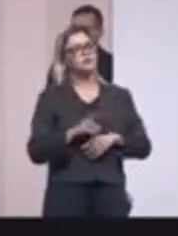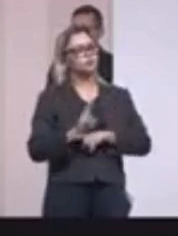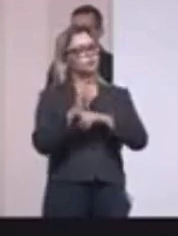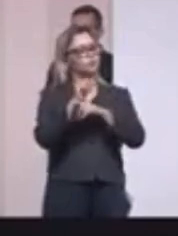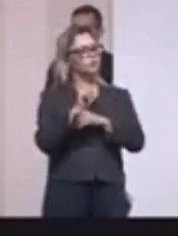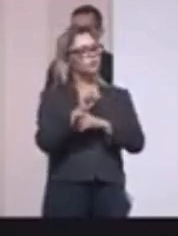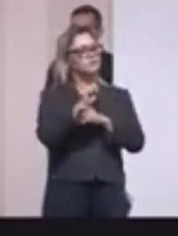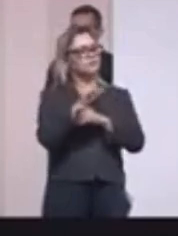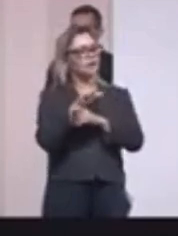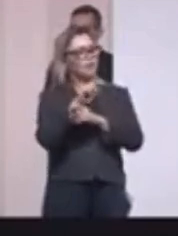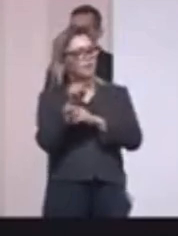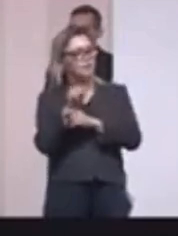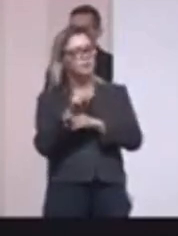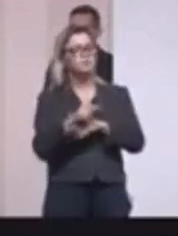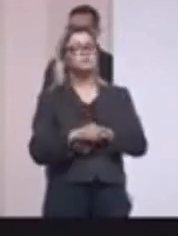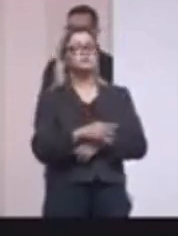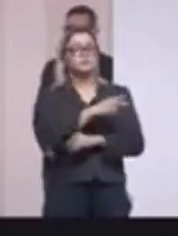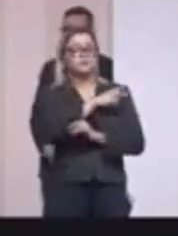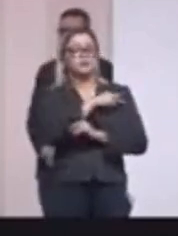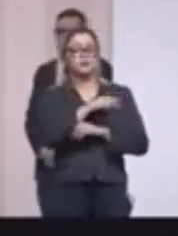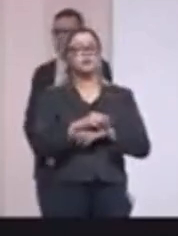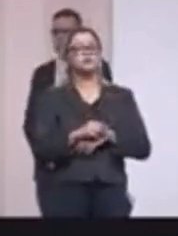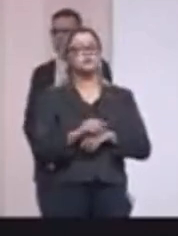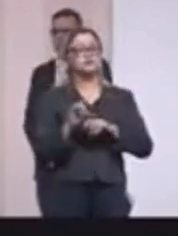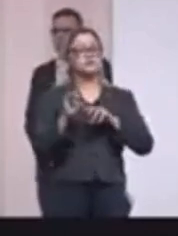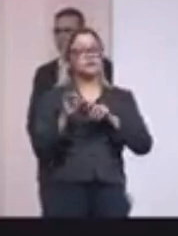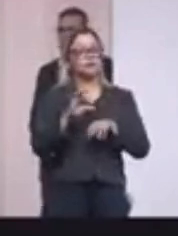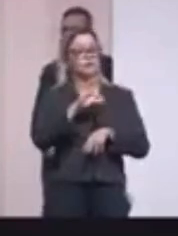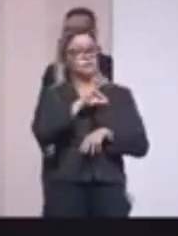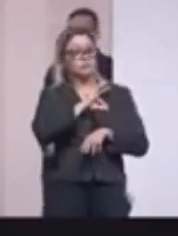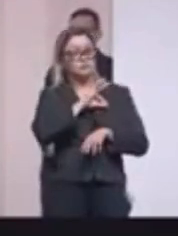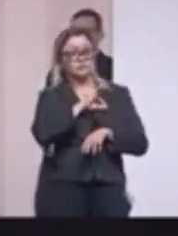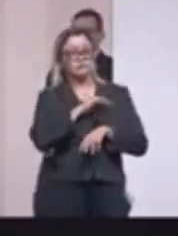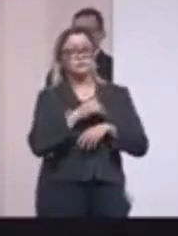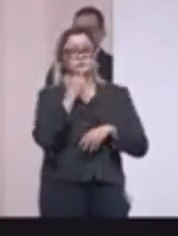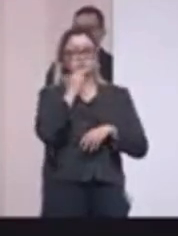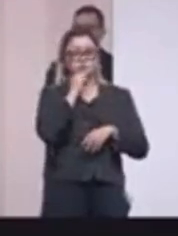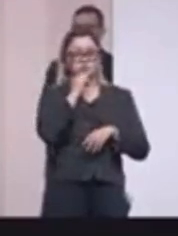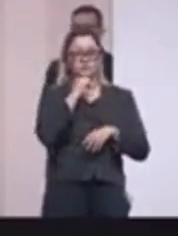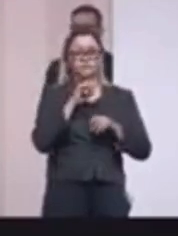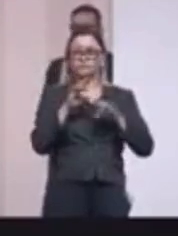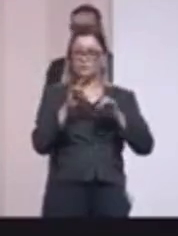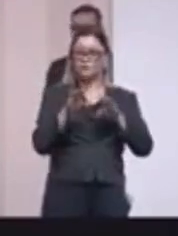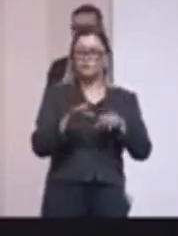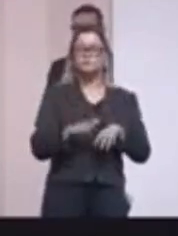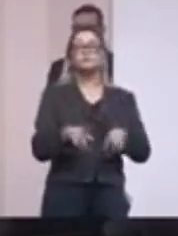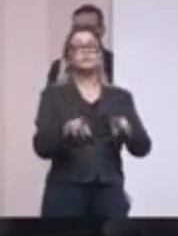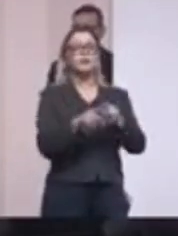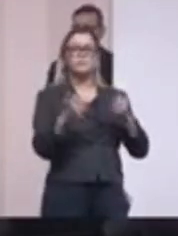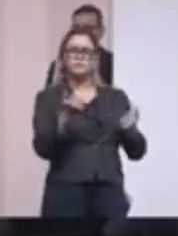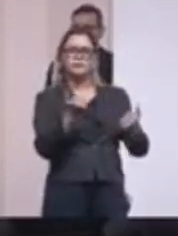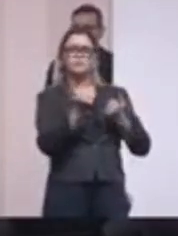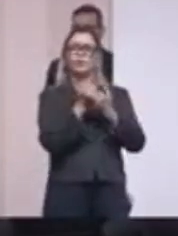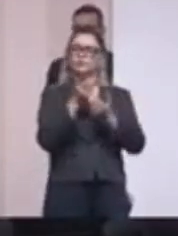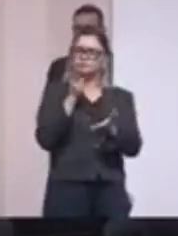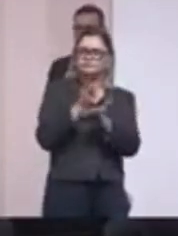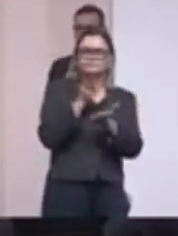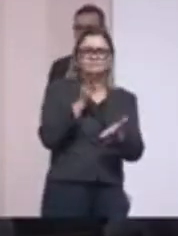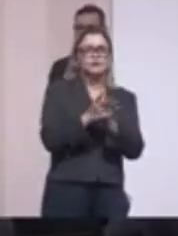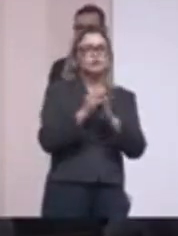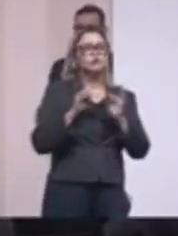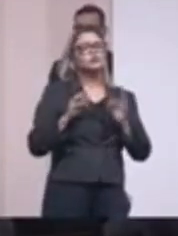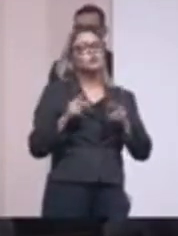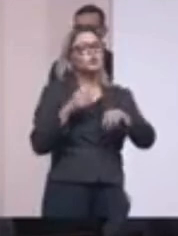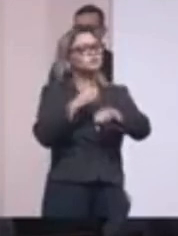Salomão, nosso superintendente da Polícia Tecno-Científica. Então, agradecer a todos os nossos policiais tecno-científicos pelo apoio de sempre, em